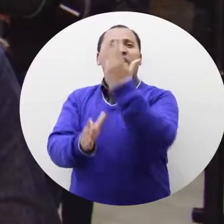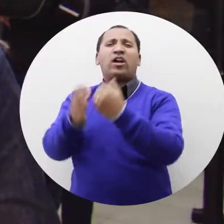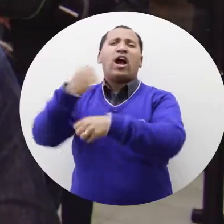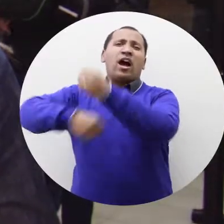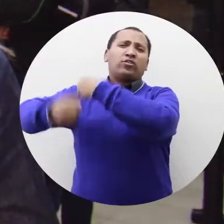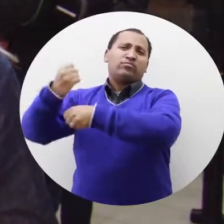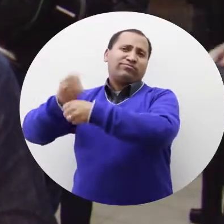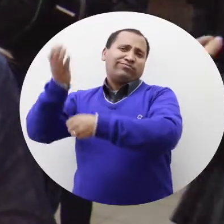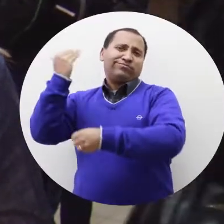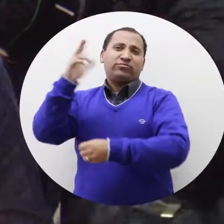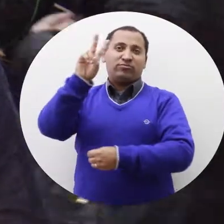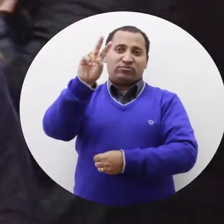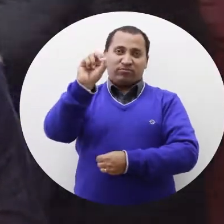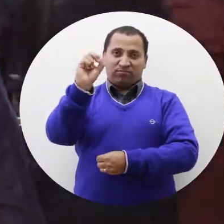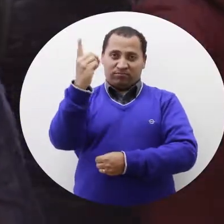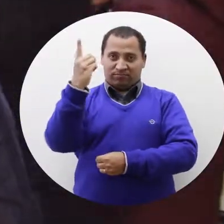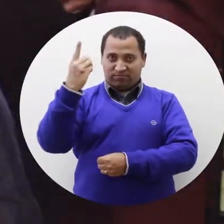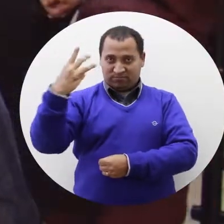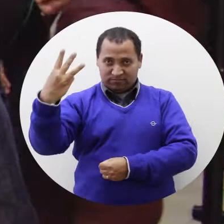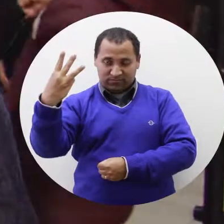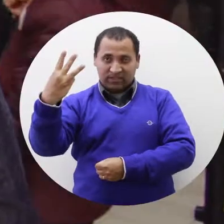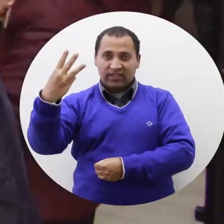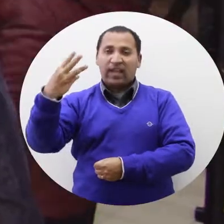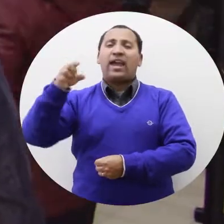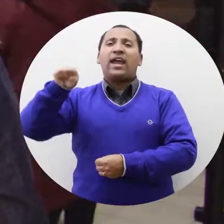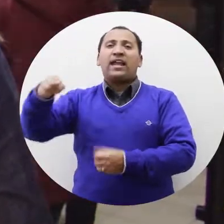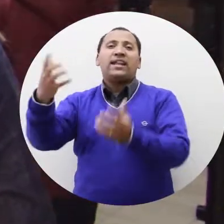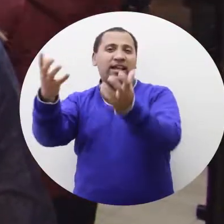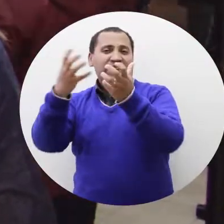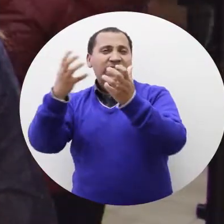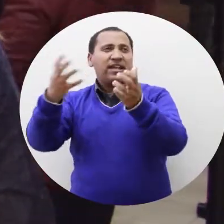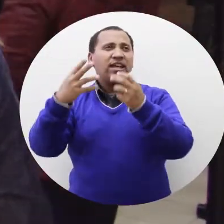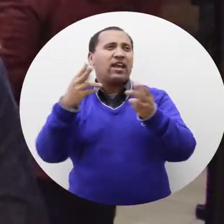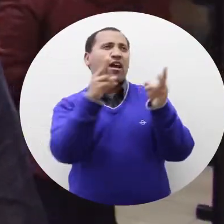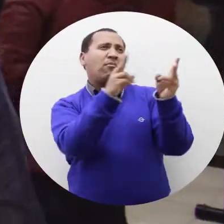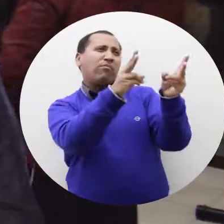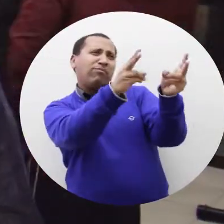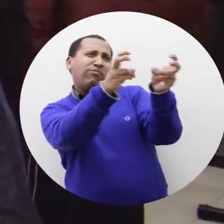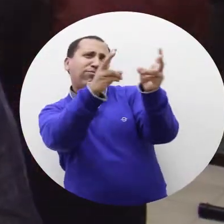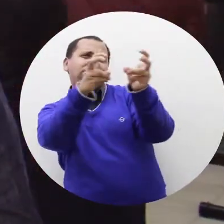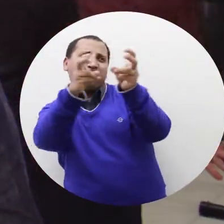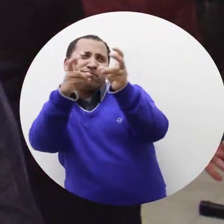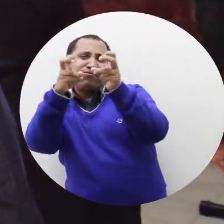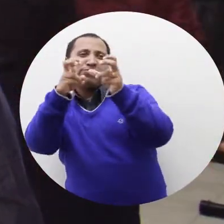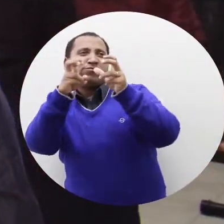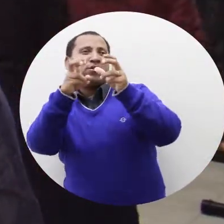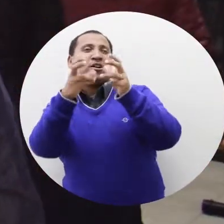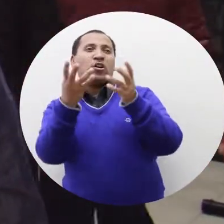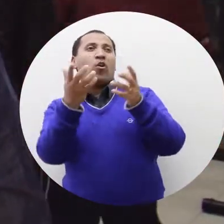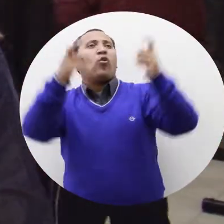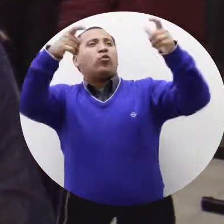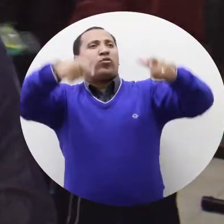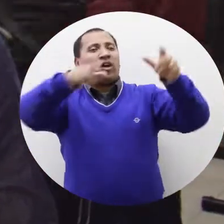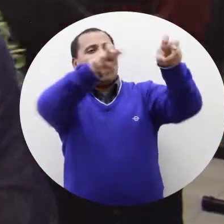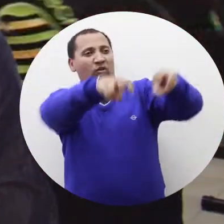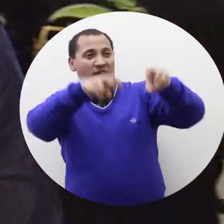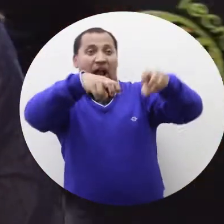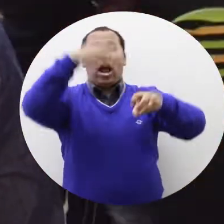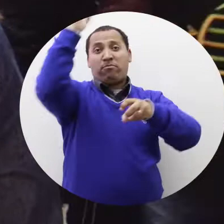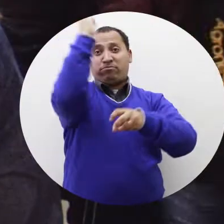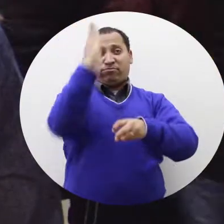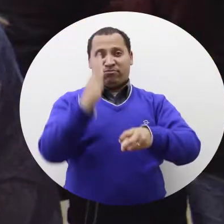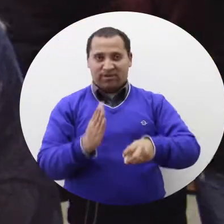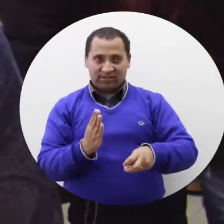Ele nasce em 2013 com a intenção de compreender as diferentes percepções